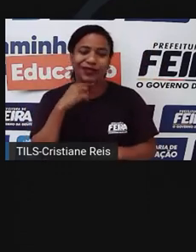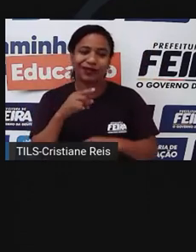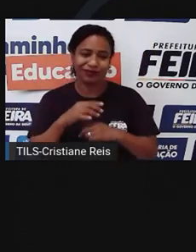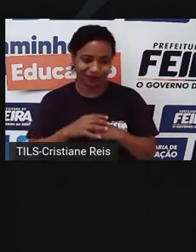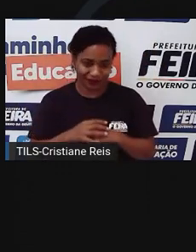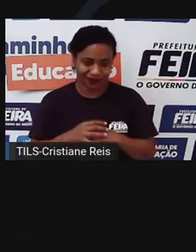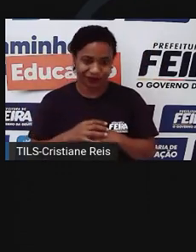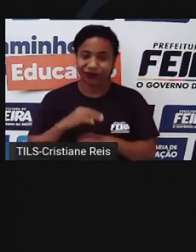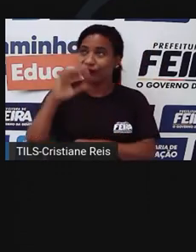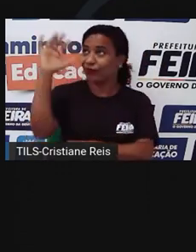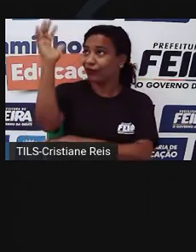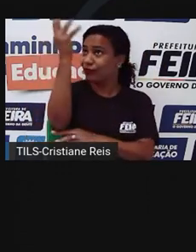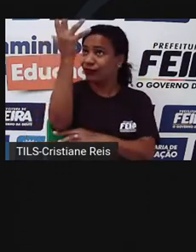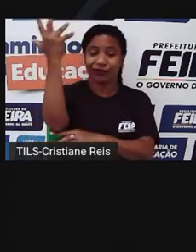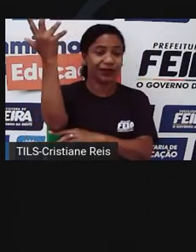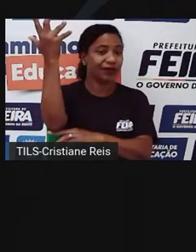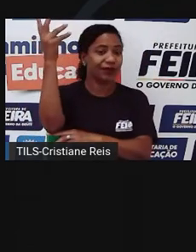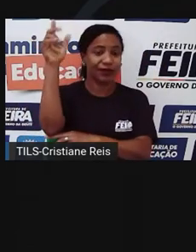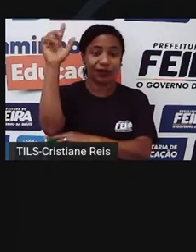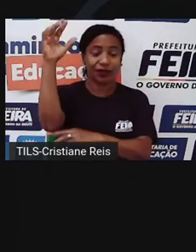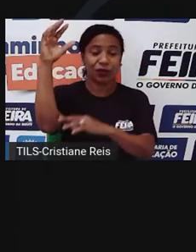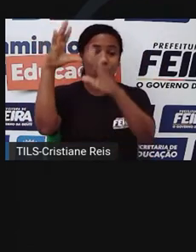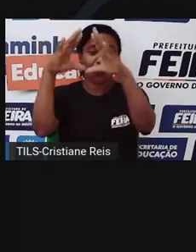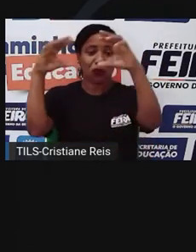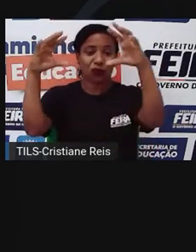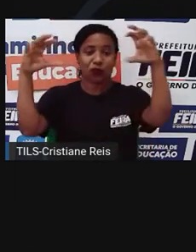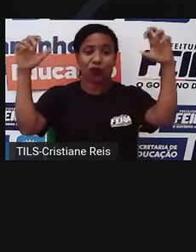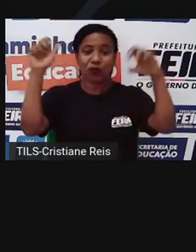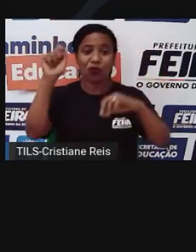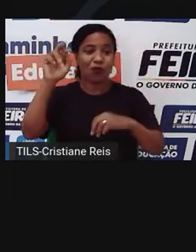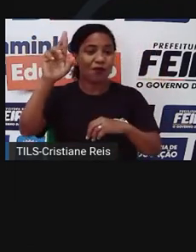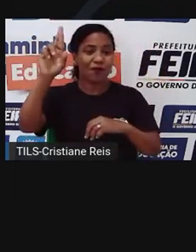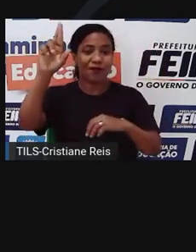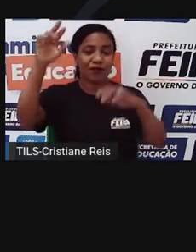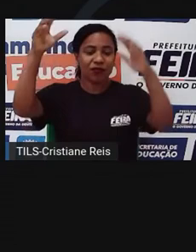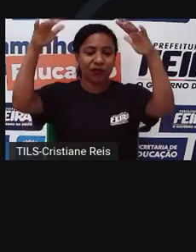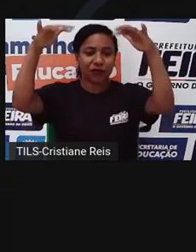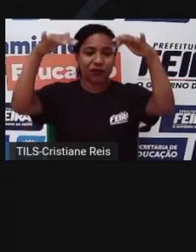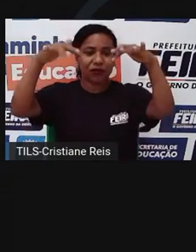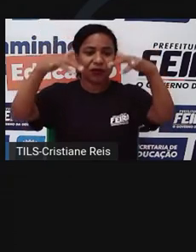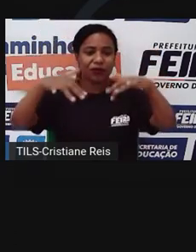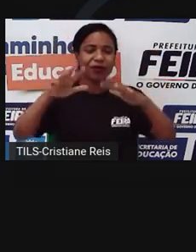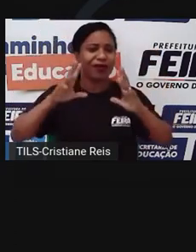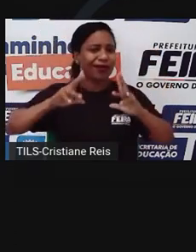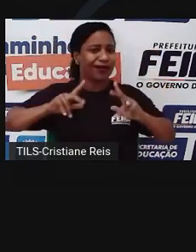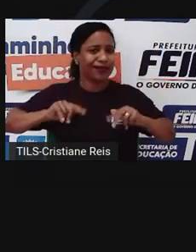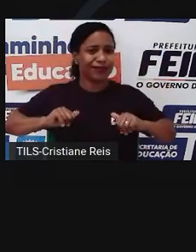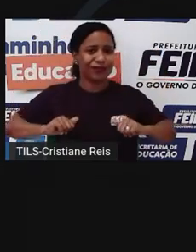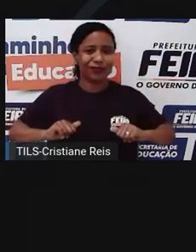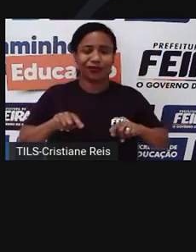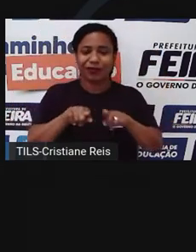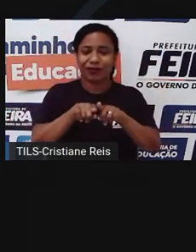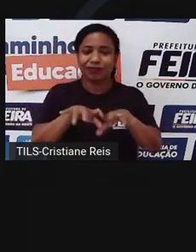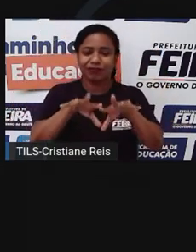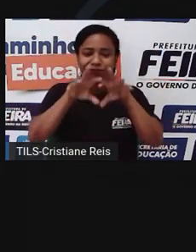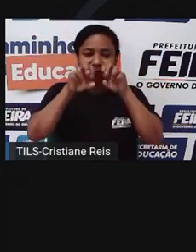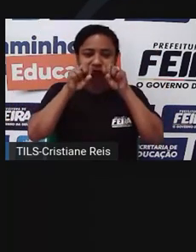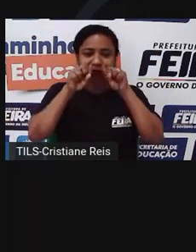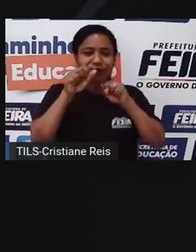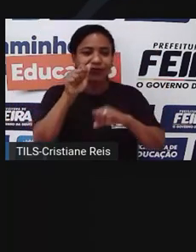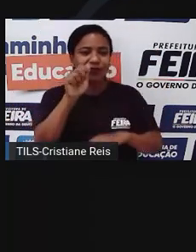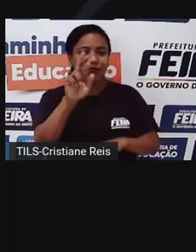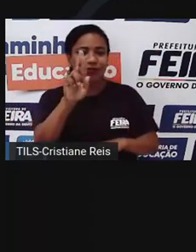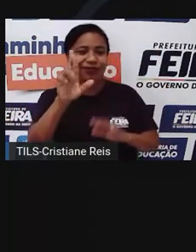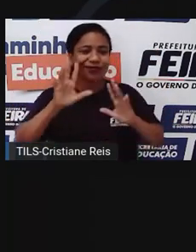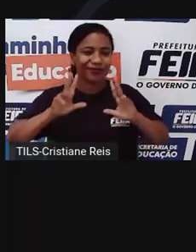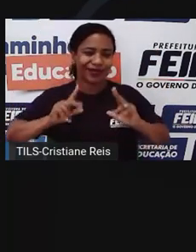de partícula de poeira quanto o ar sobre o oceano. E no oceano é semideserte, quase não chove. Então o mistério era o que tem na Amazônia?